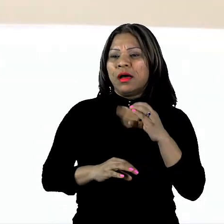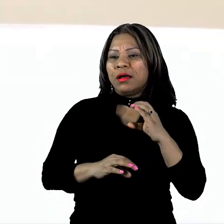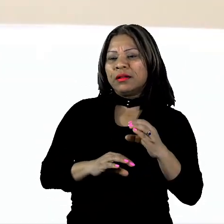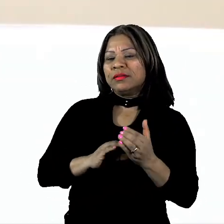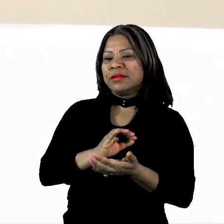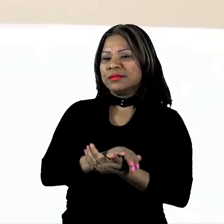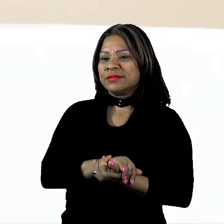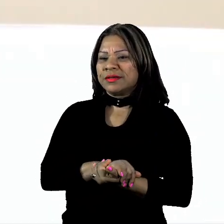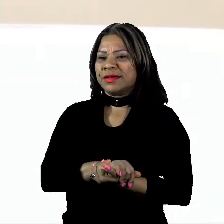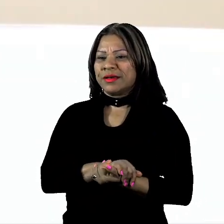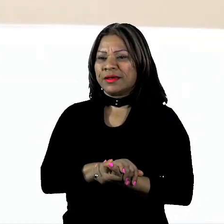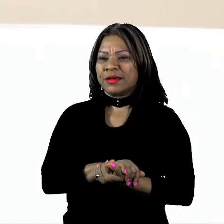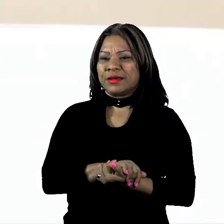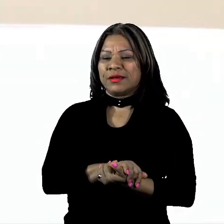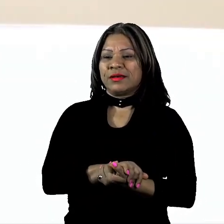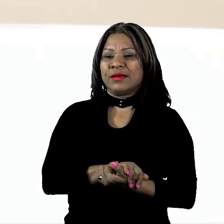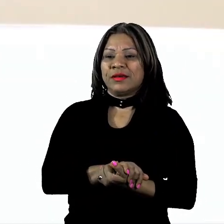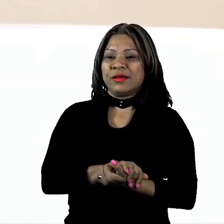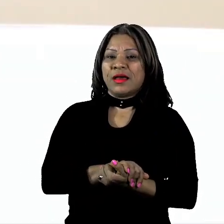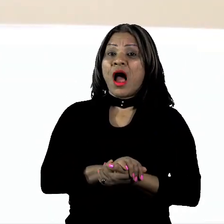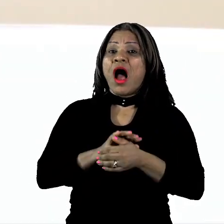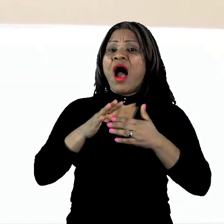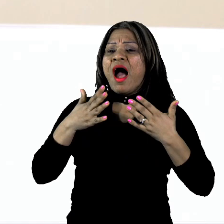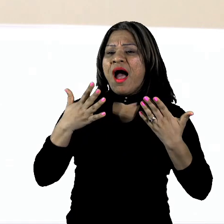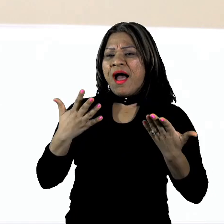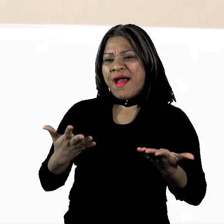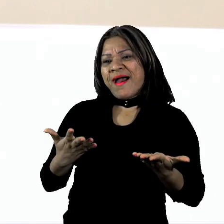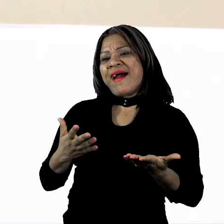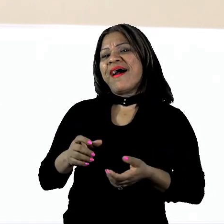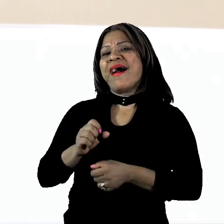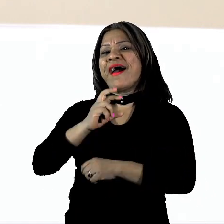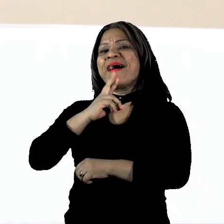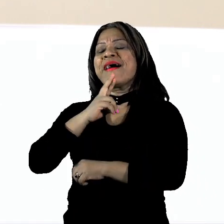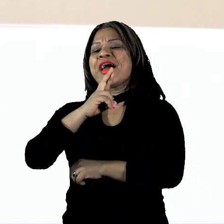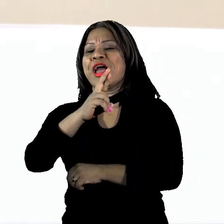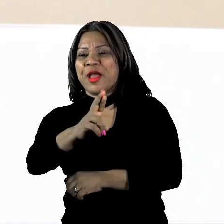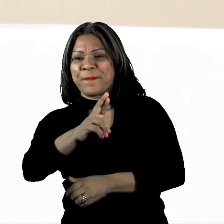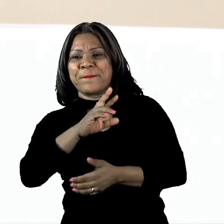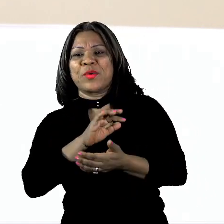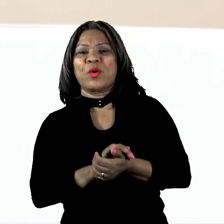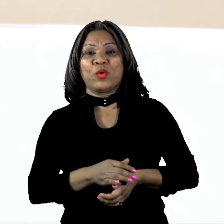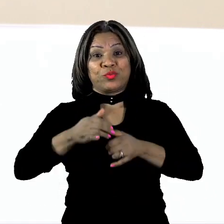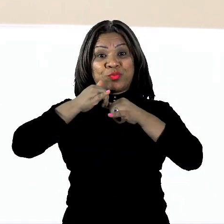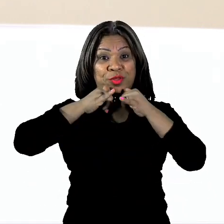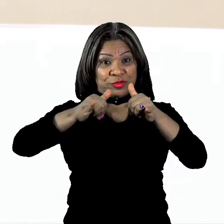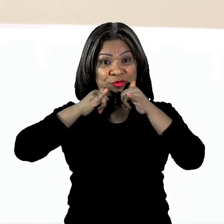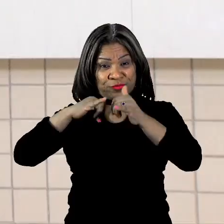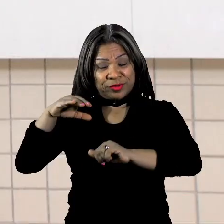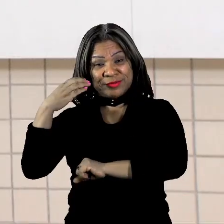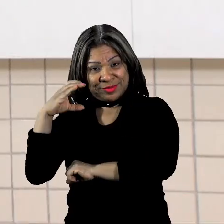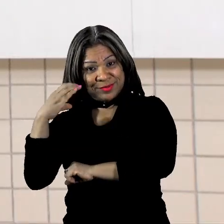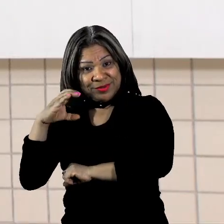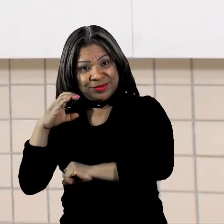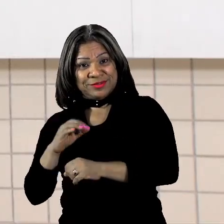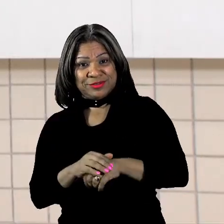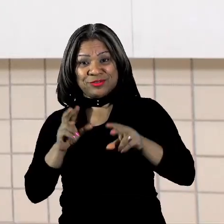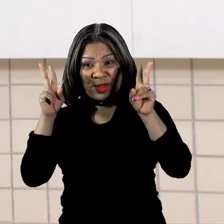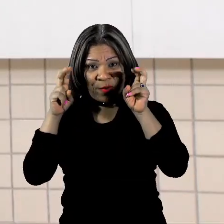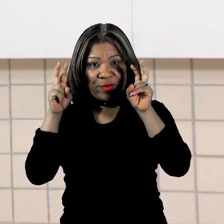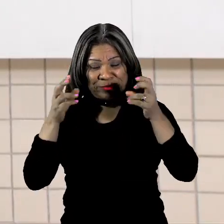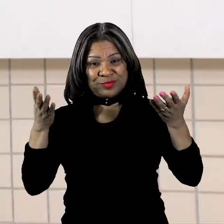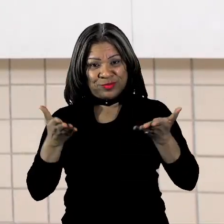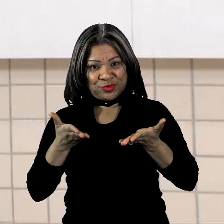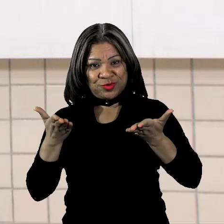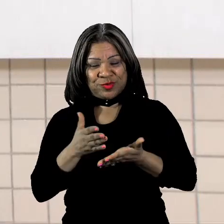prof, divulgação científica é o assunto que estamos estudando hoje. Perfeito,